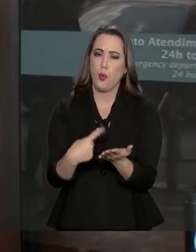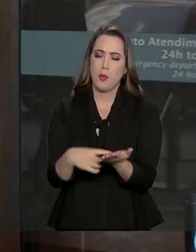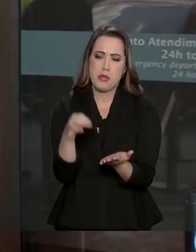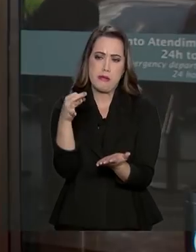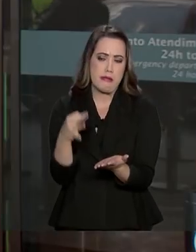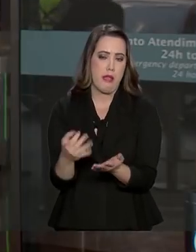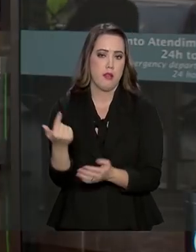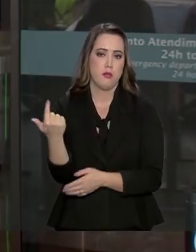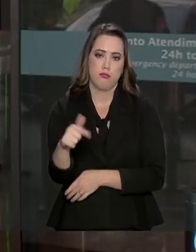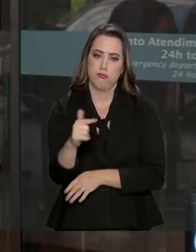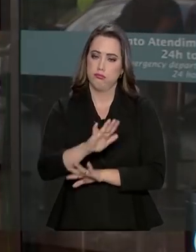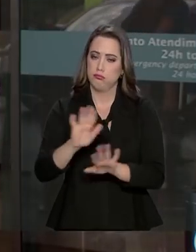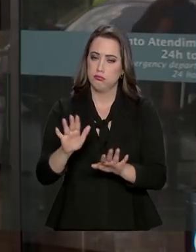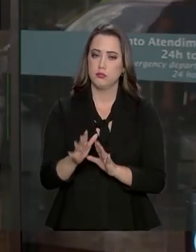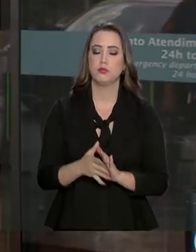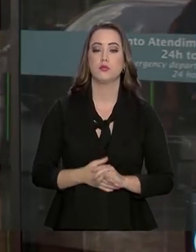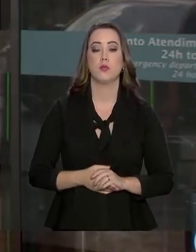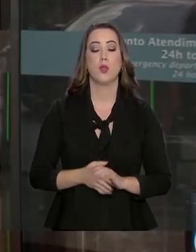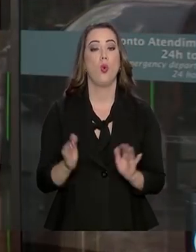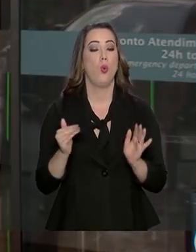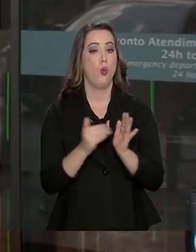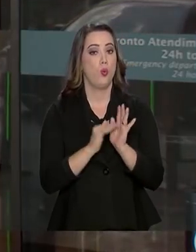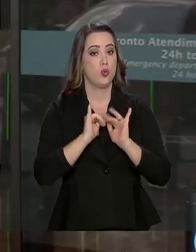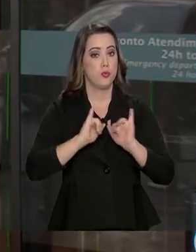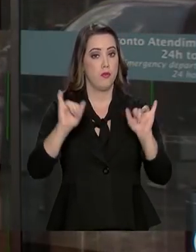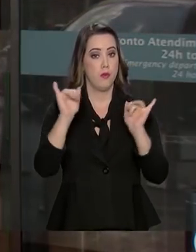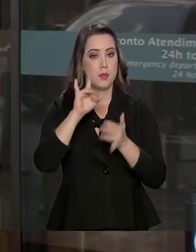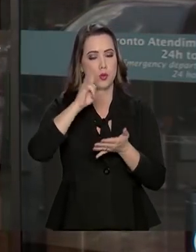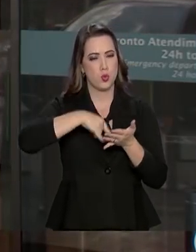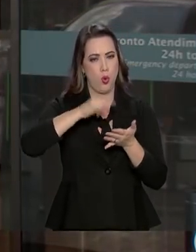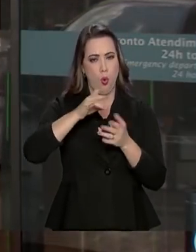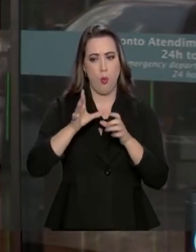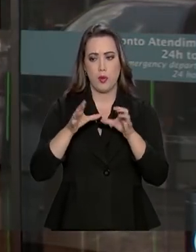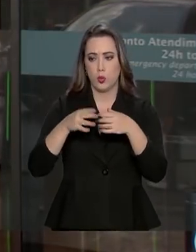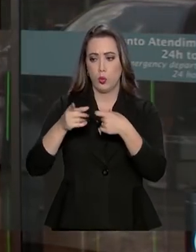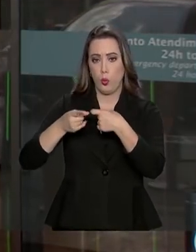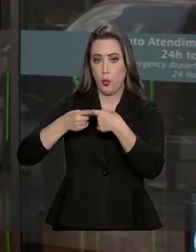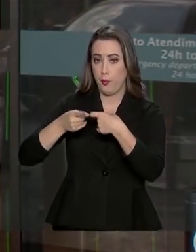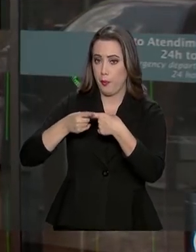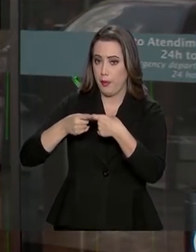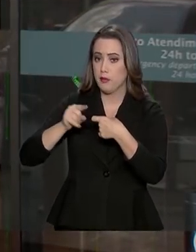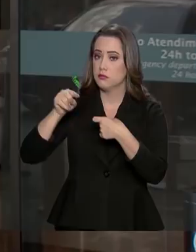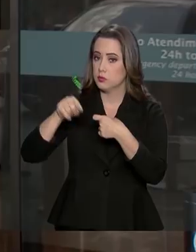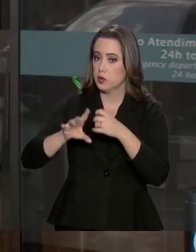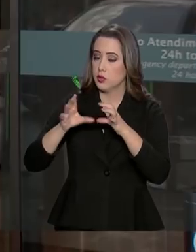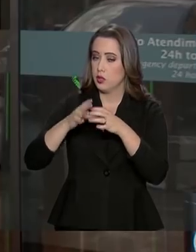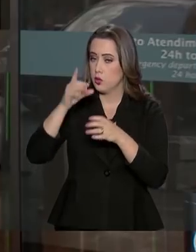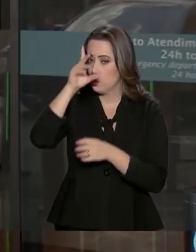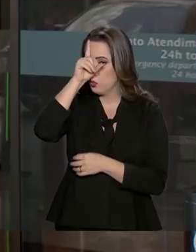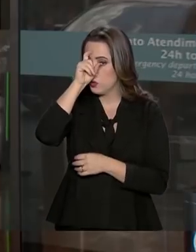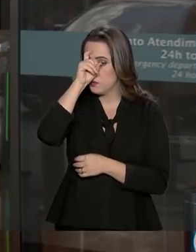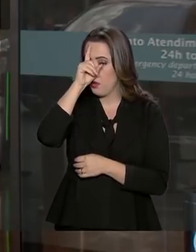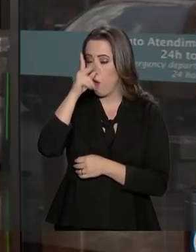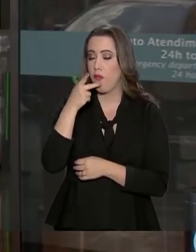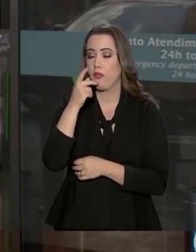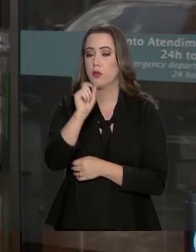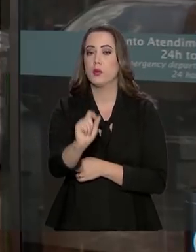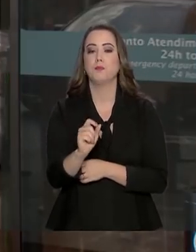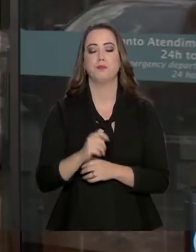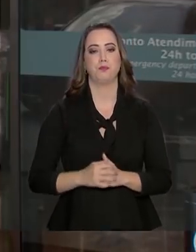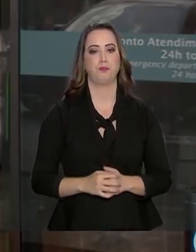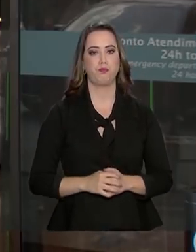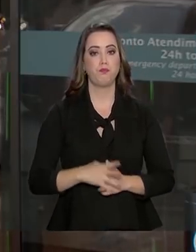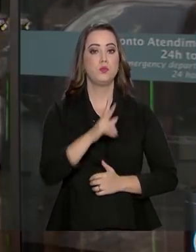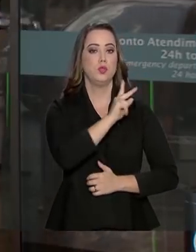compromisso oficial o último boletim médico divulgado pela equipe aqui do hospital Albert Einstein informa que o presidente